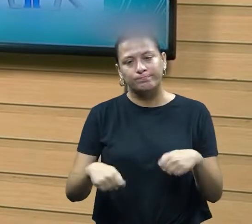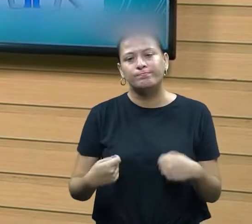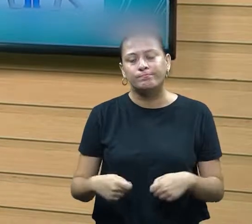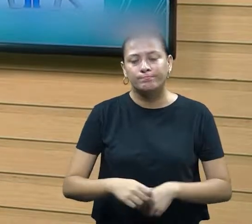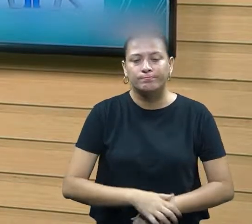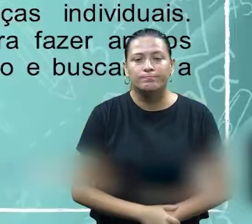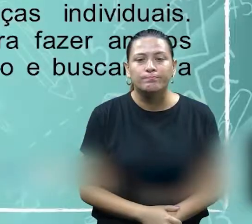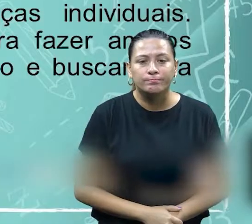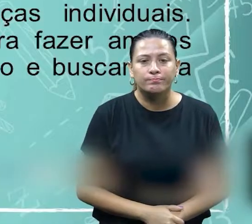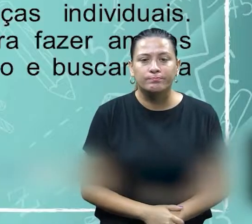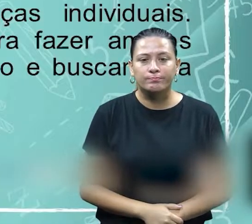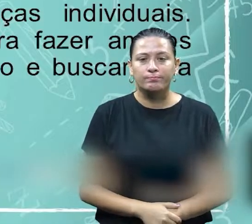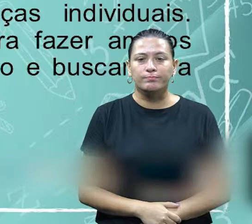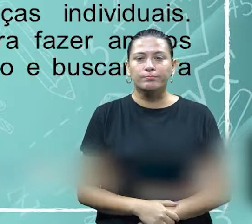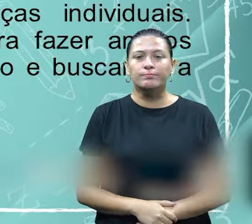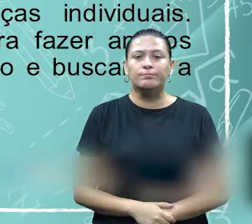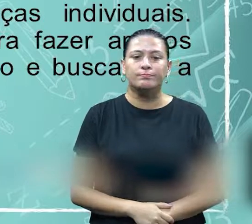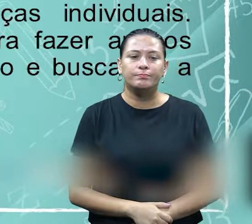irreal.